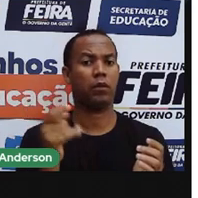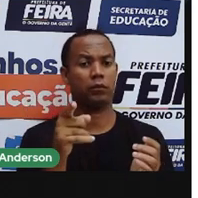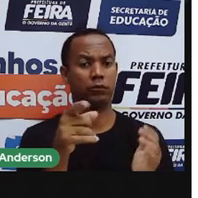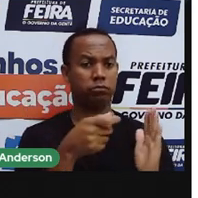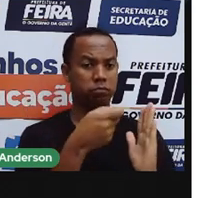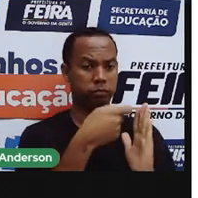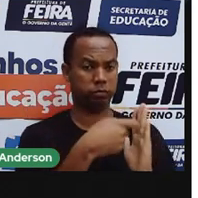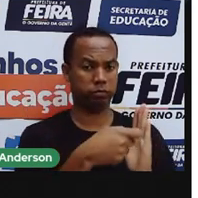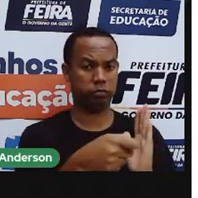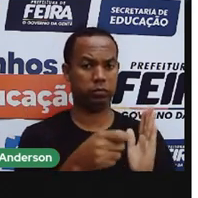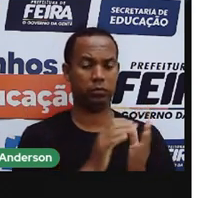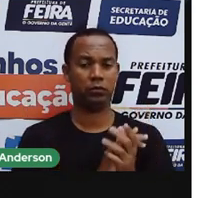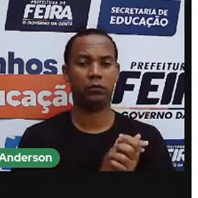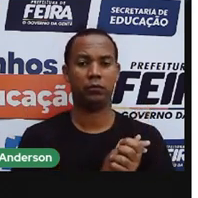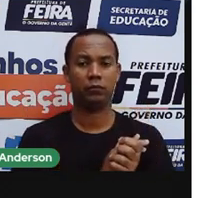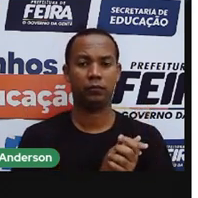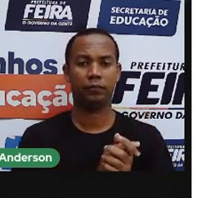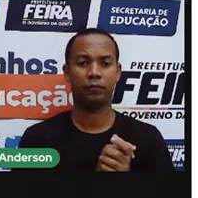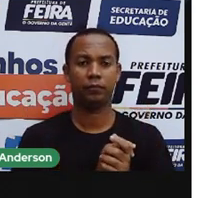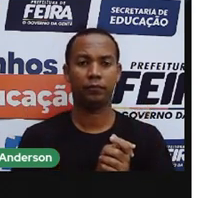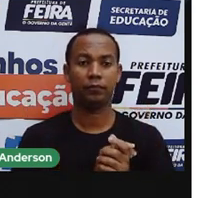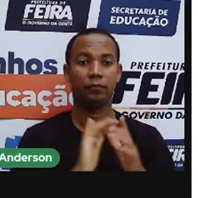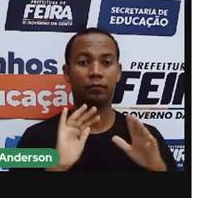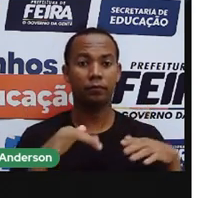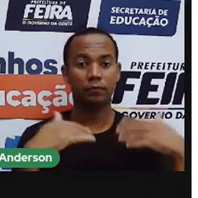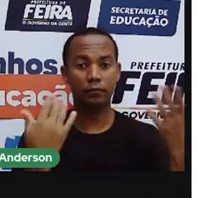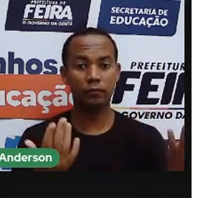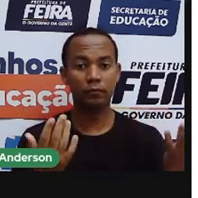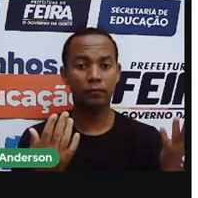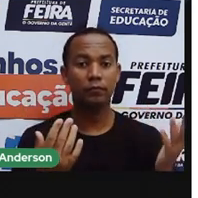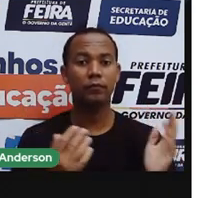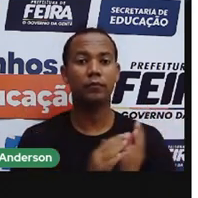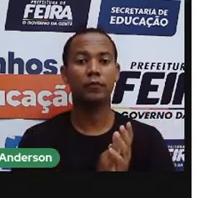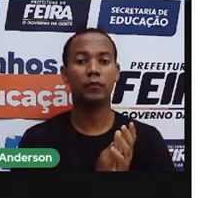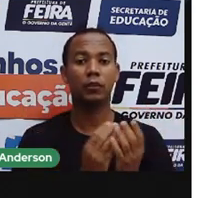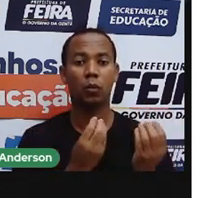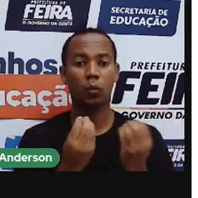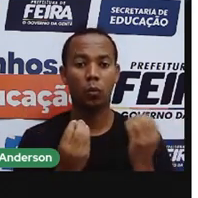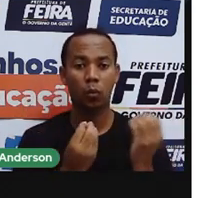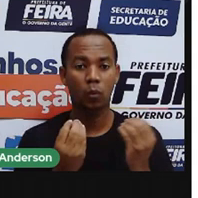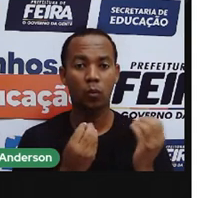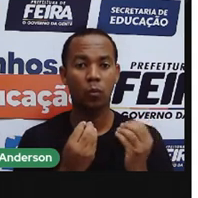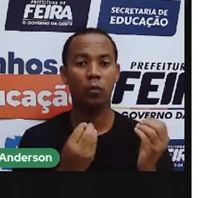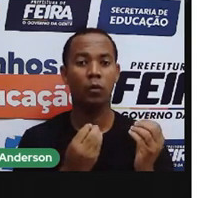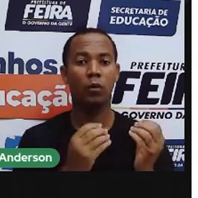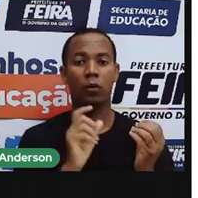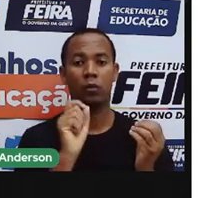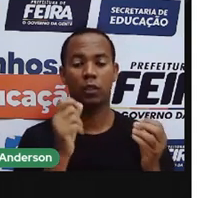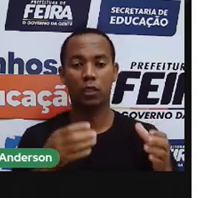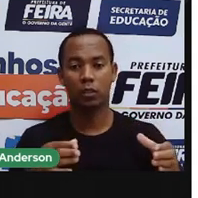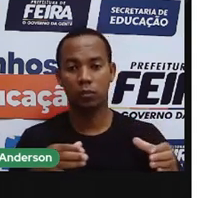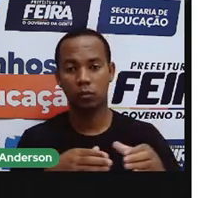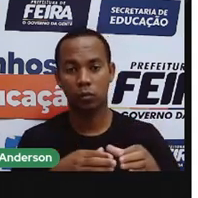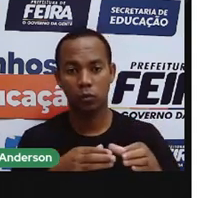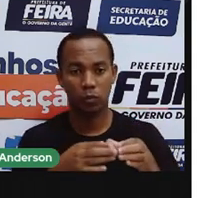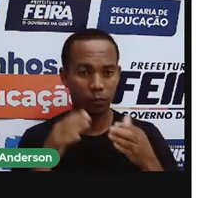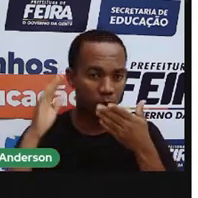a literatura. Bom, na carta de Caminha, é relatado que os indígenas, né,